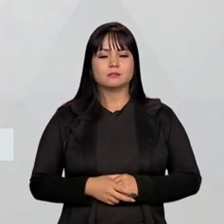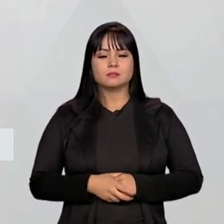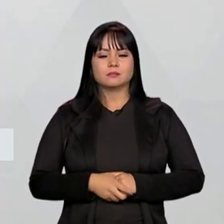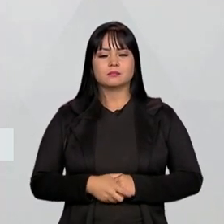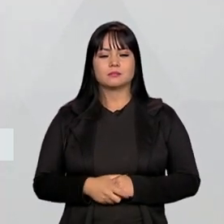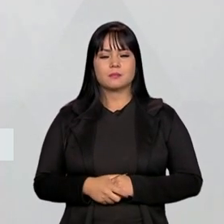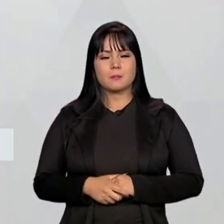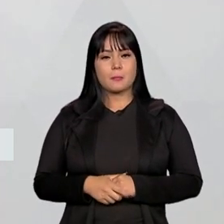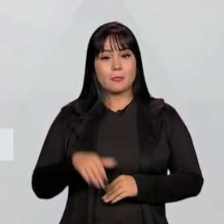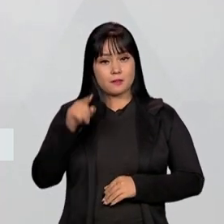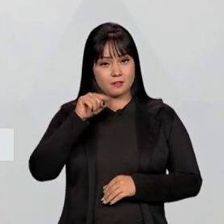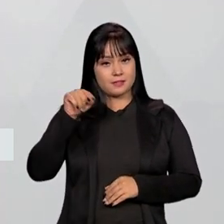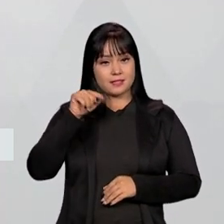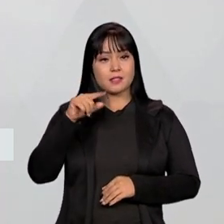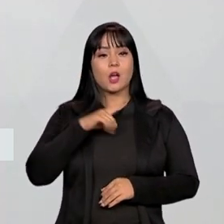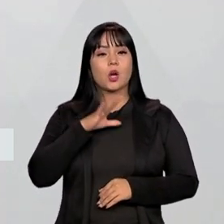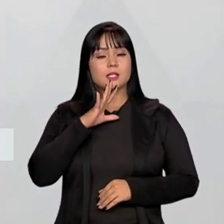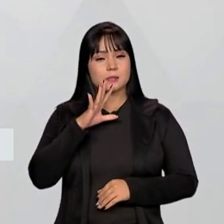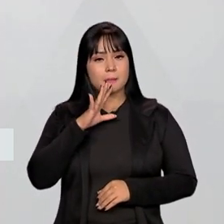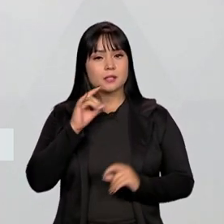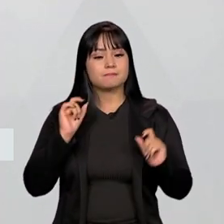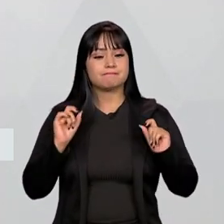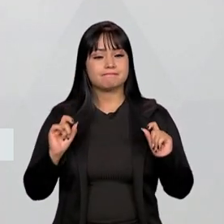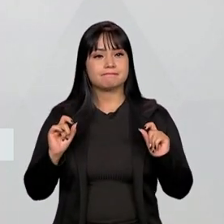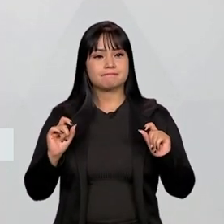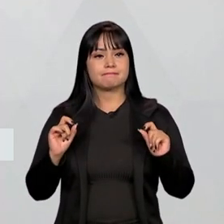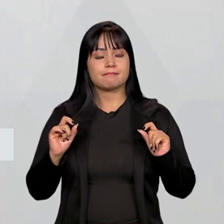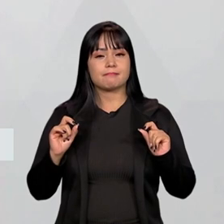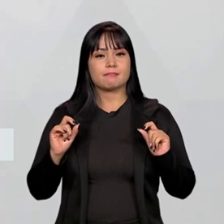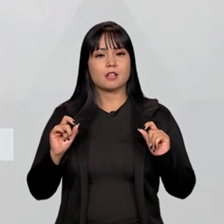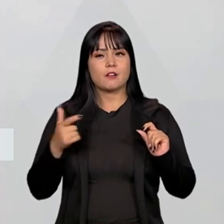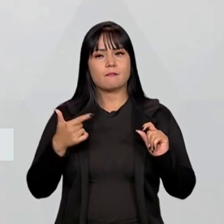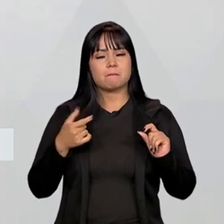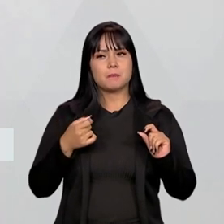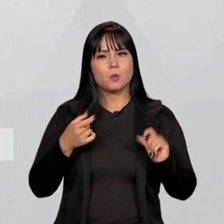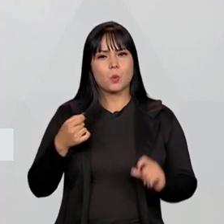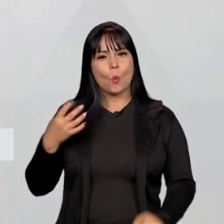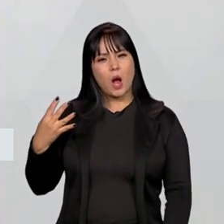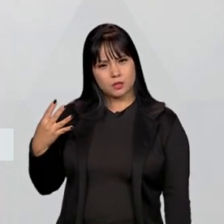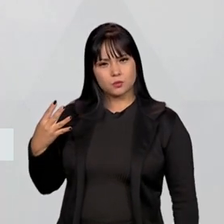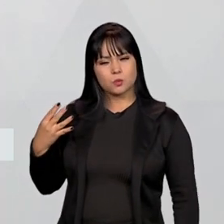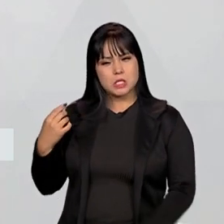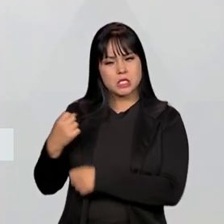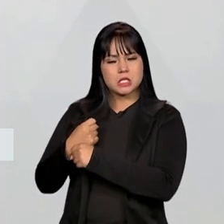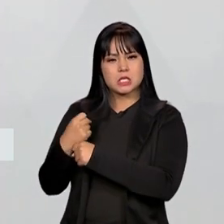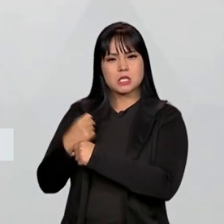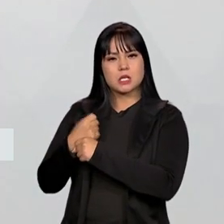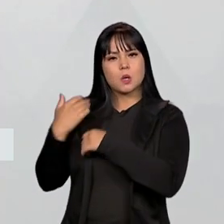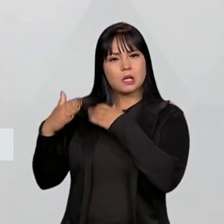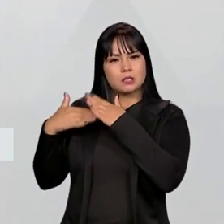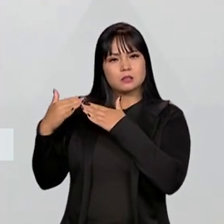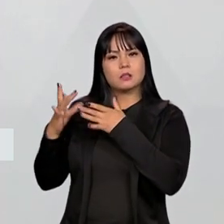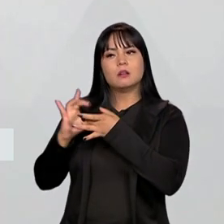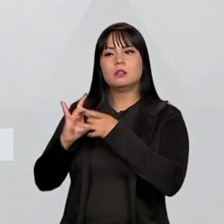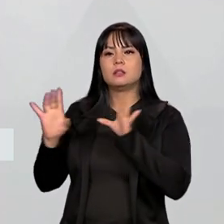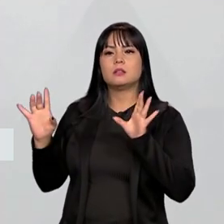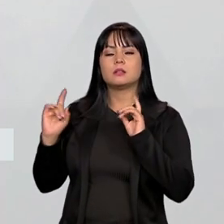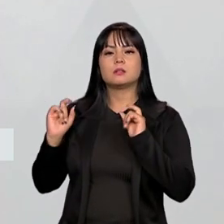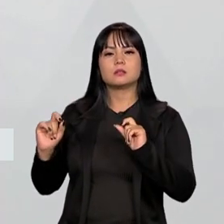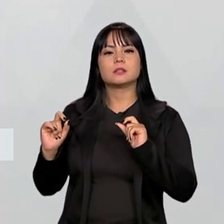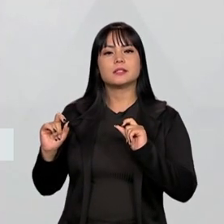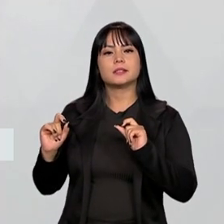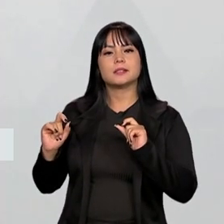Todos vocês têm conhecimento de que em 2004, quando foi estabelecido